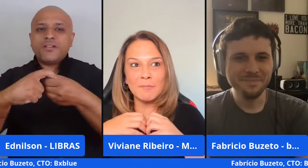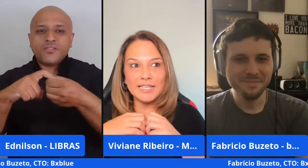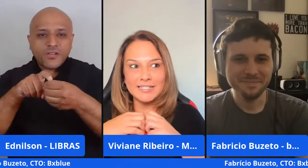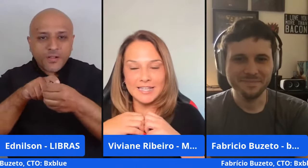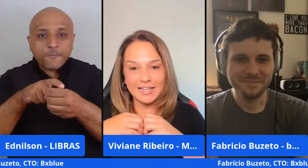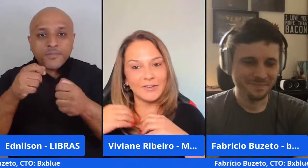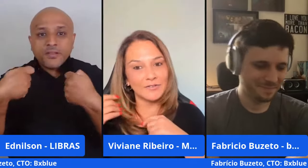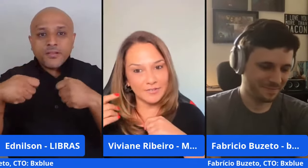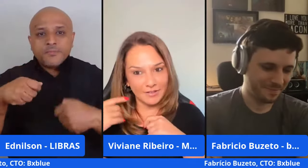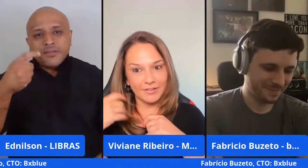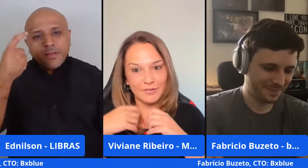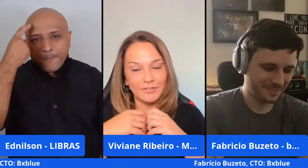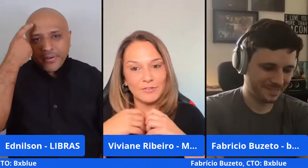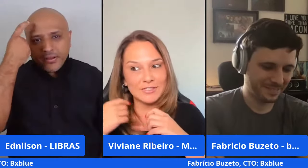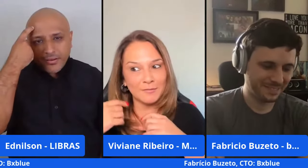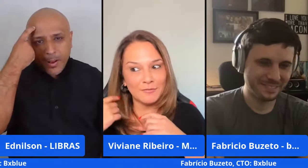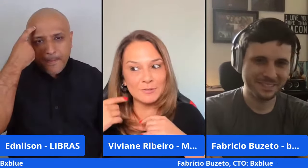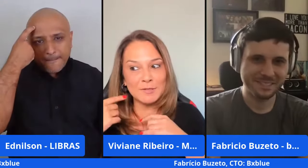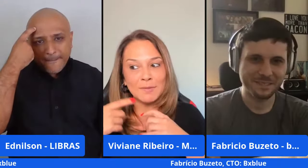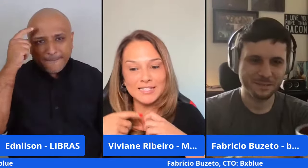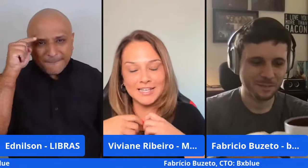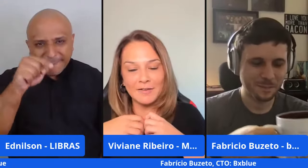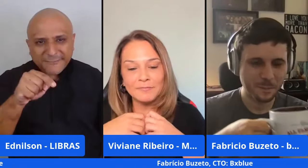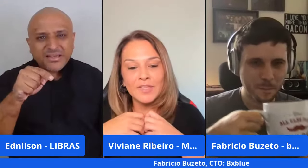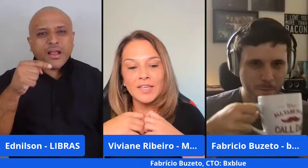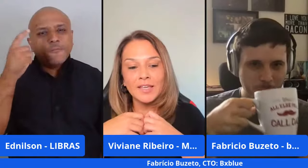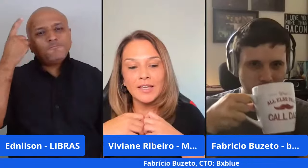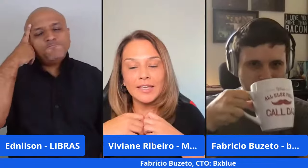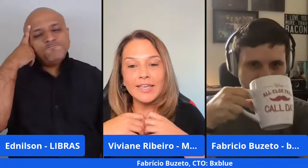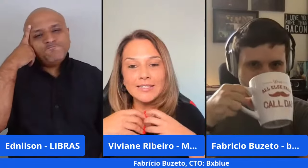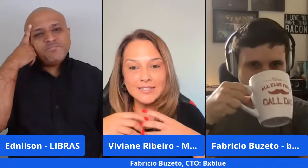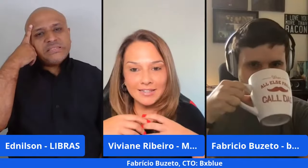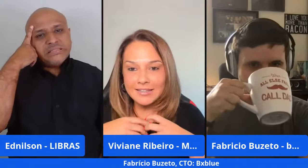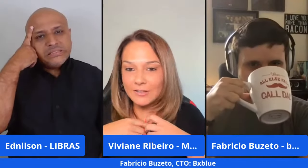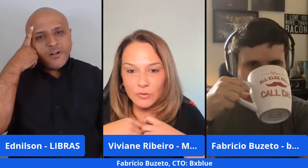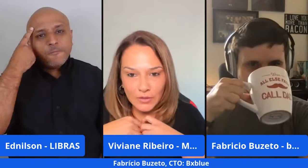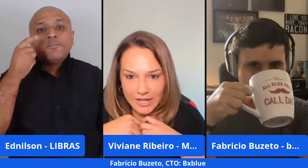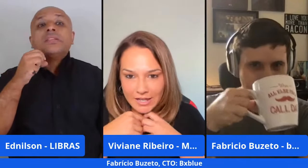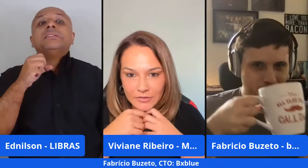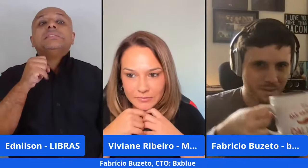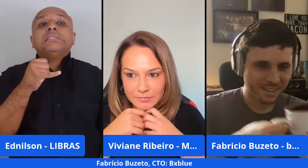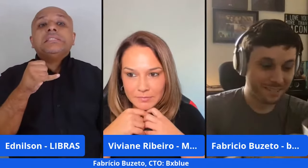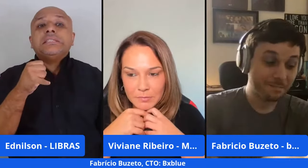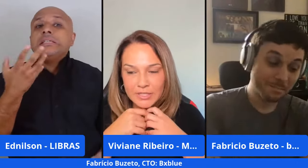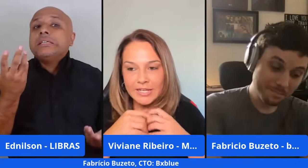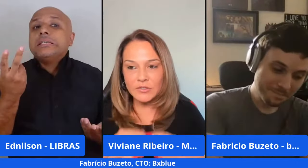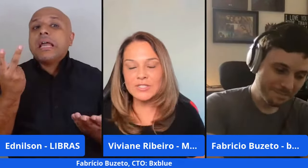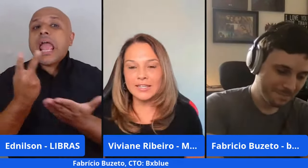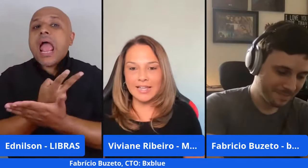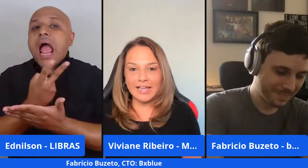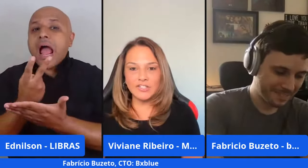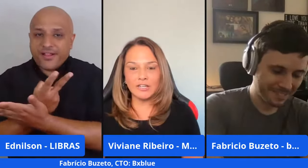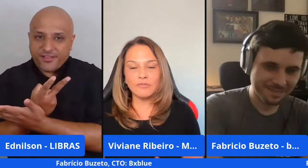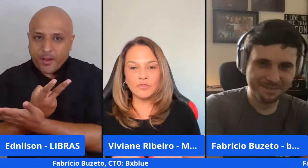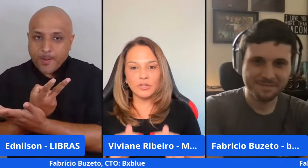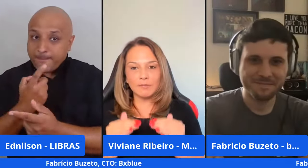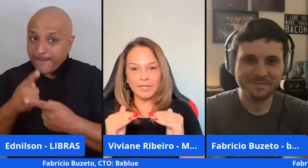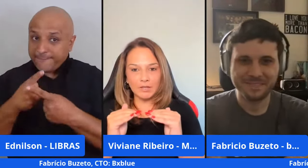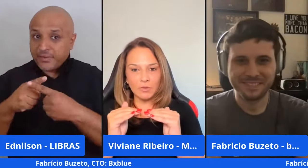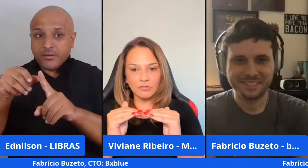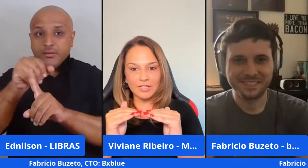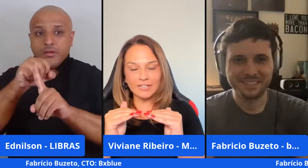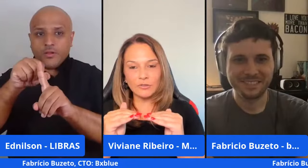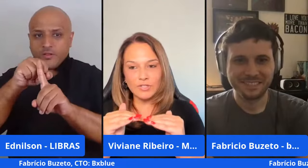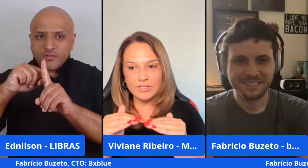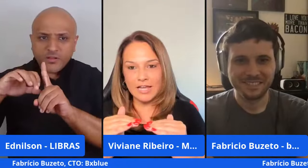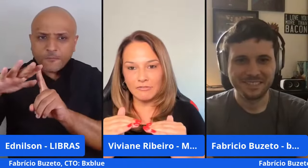precisa pensar você precisa pensar e se der tudo errado porque a sociedade ela funciona